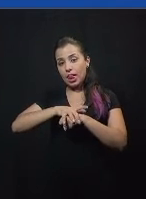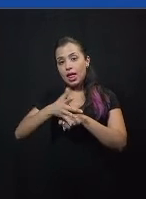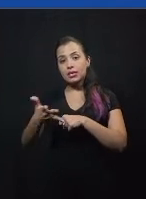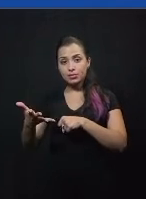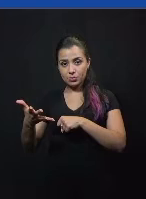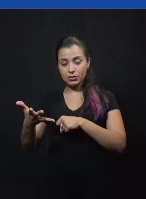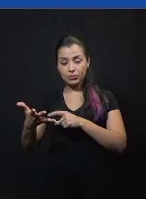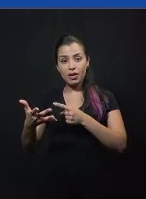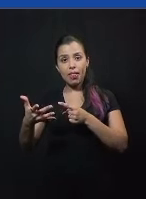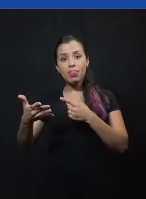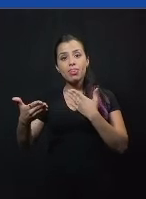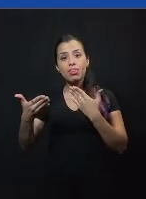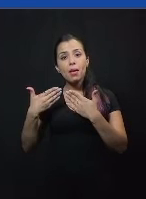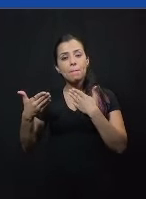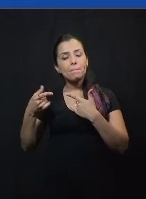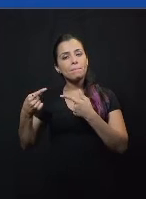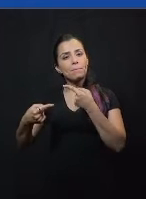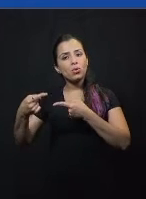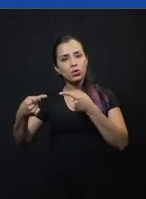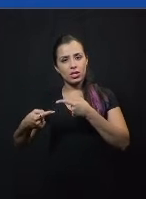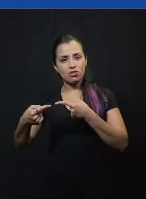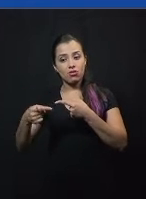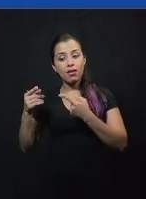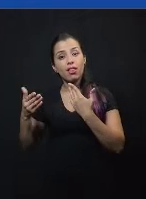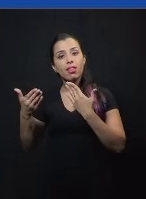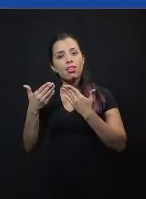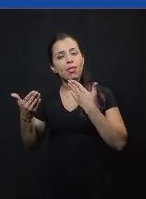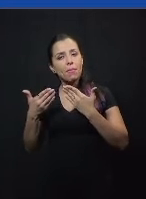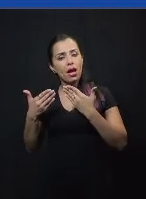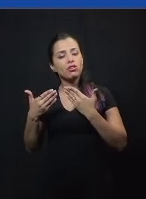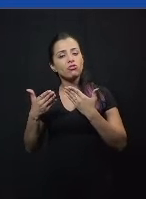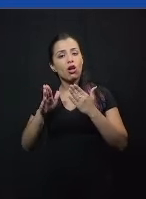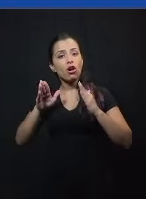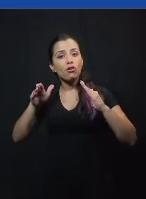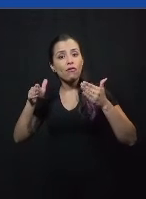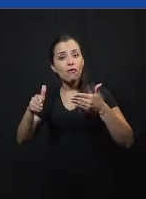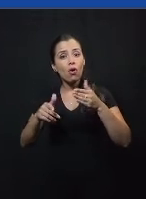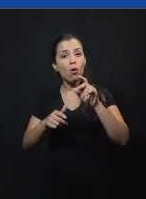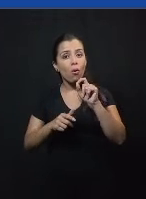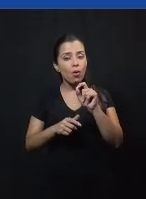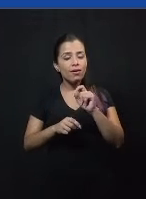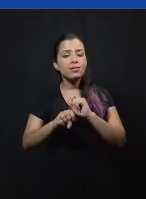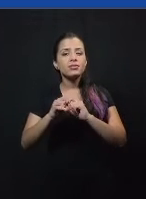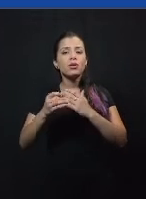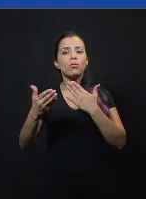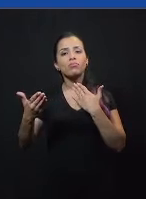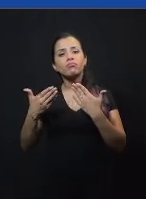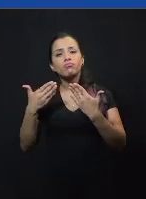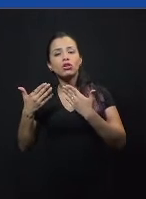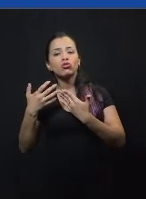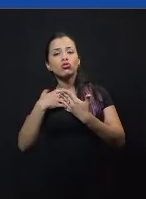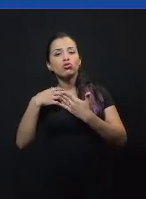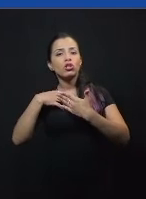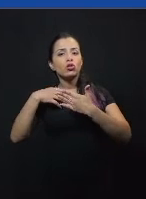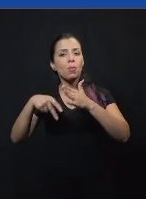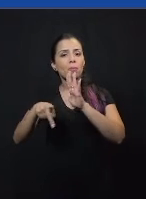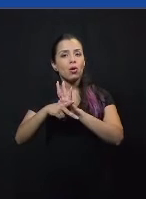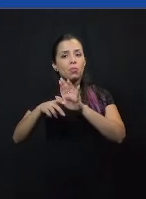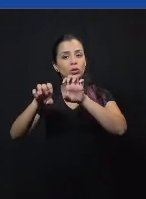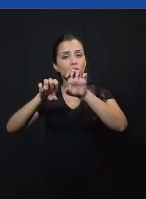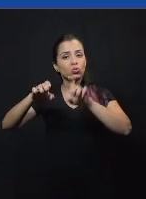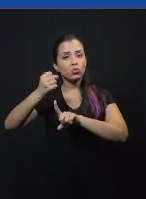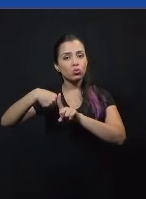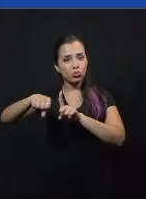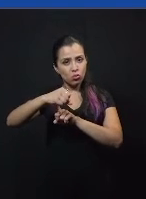política, ela... Esse debate, E principalmente quando a gente fala sobre um debate estruturado, ele é não